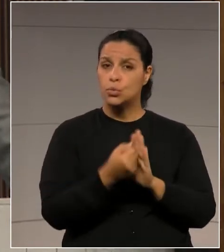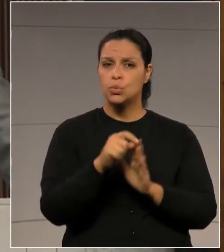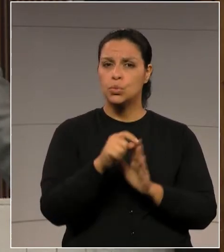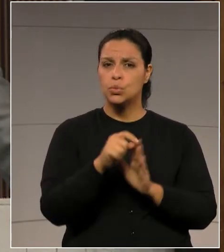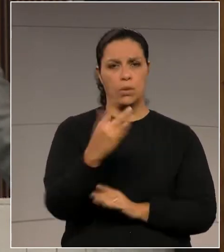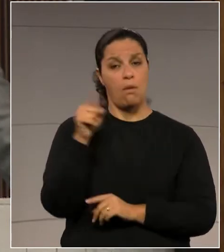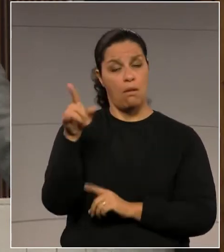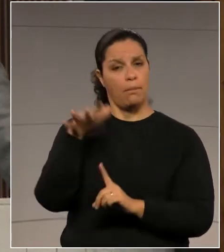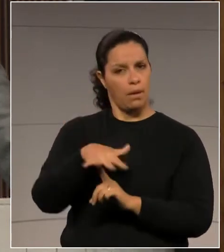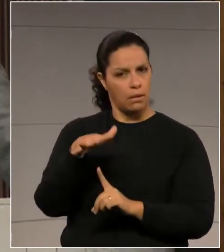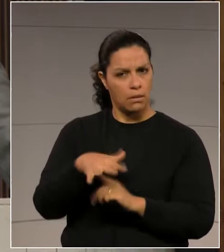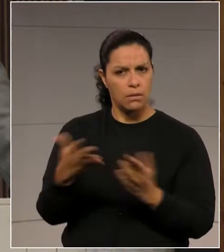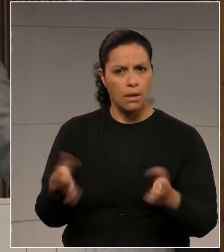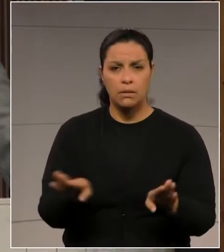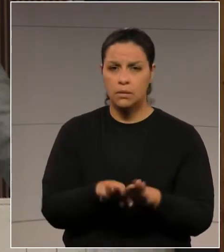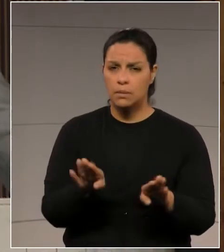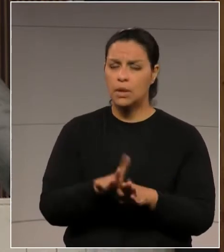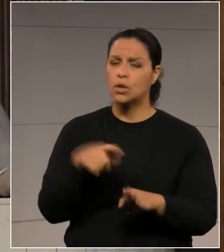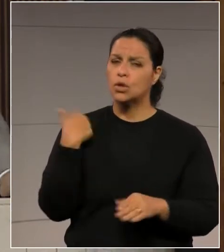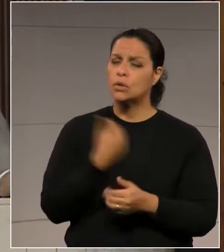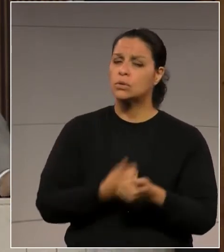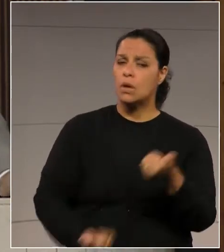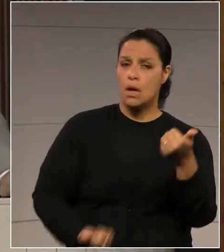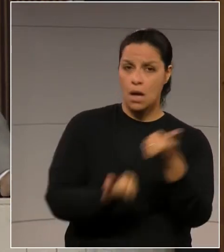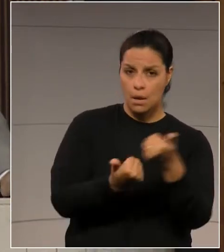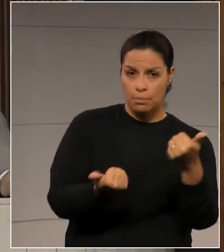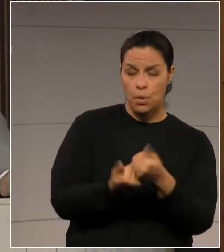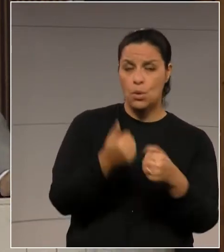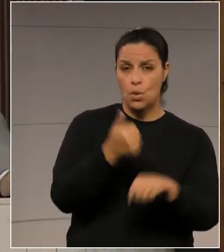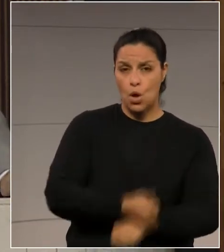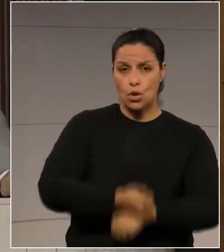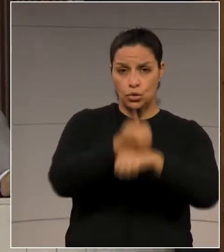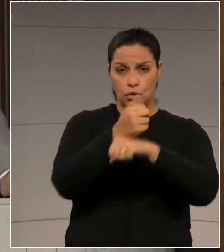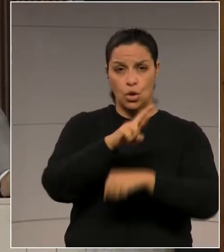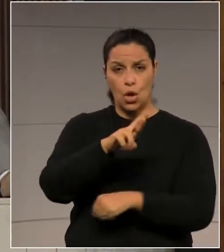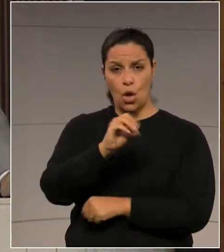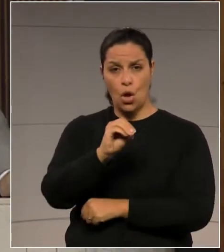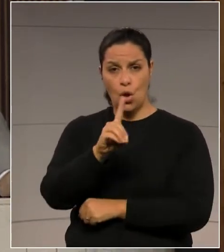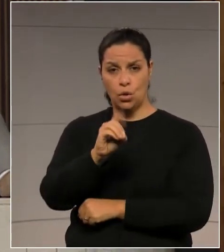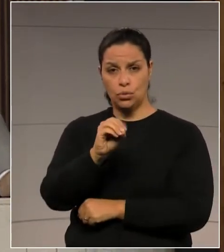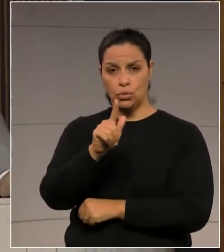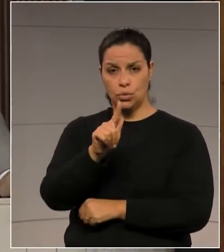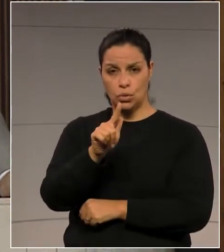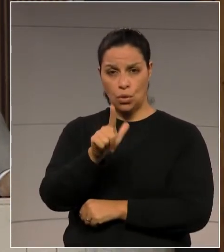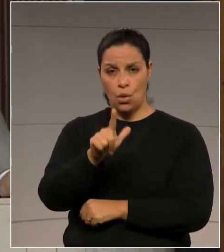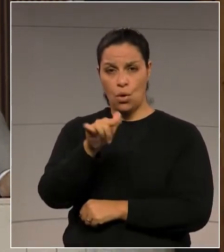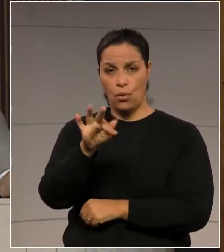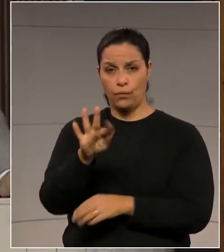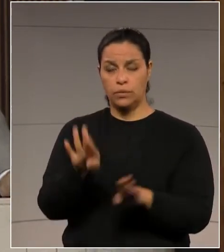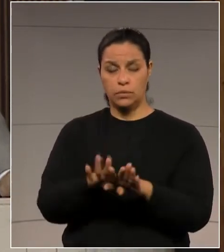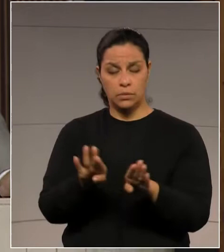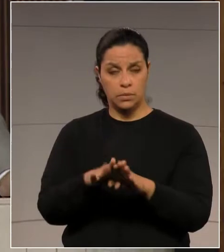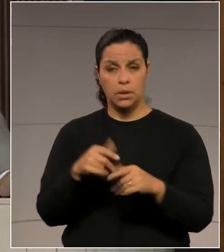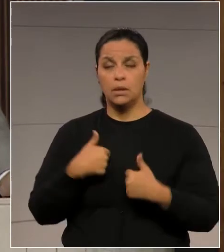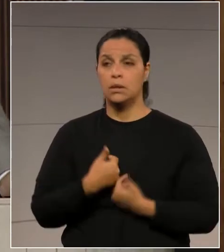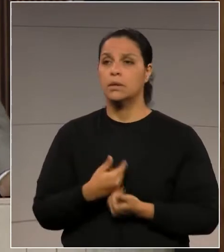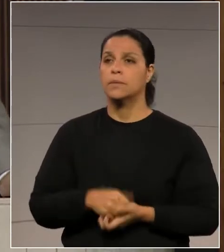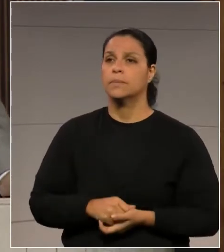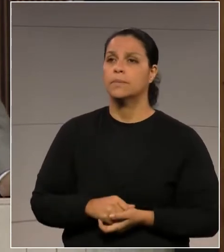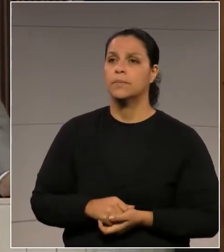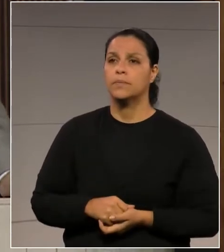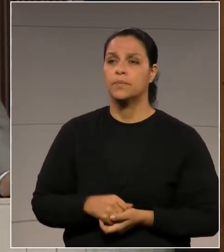acontece no Brasil, fica aqui o nosso apoio ao diretor Rodolfo Fiorucci. Fica aqui o